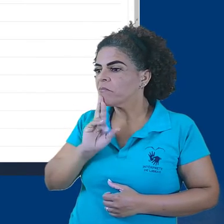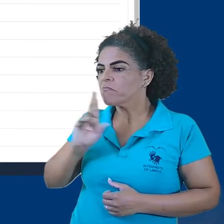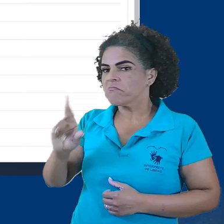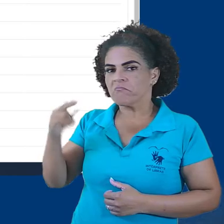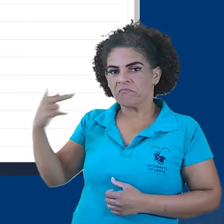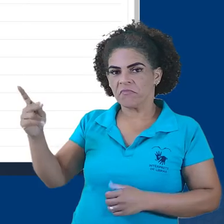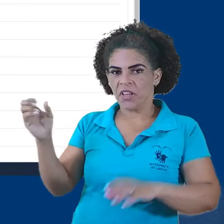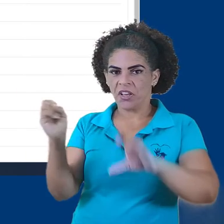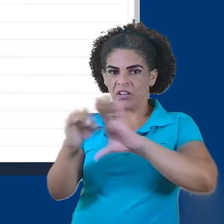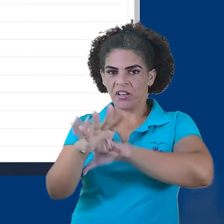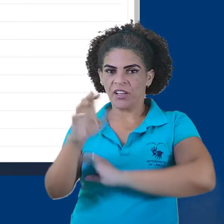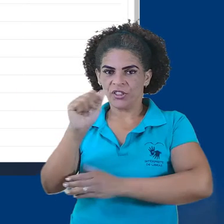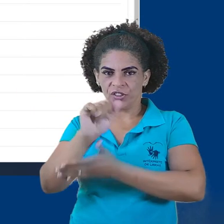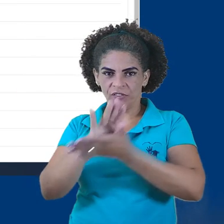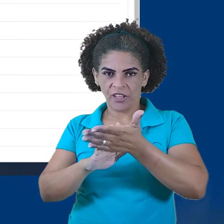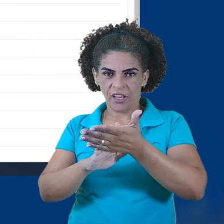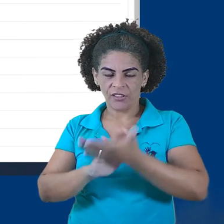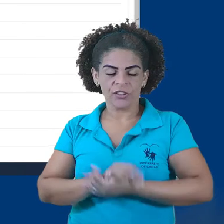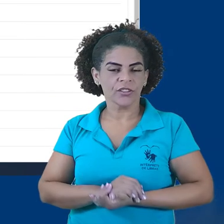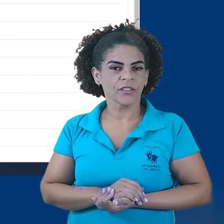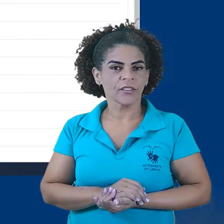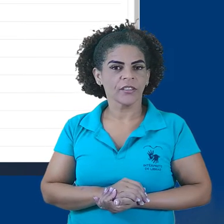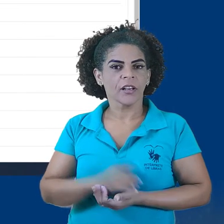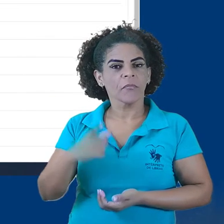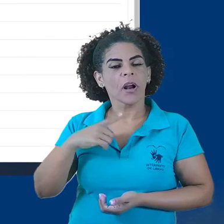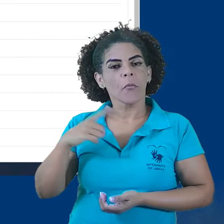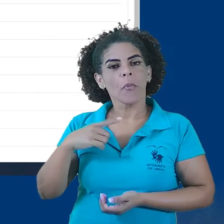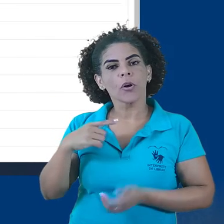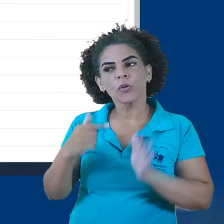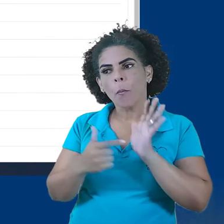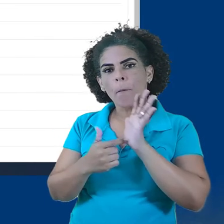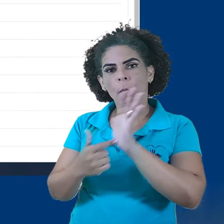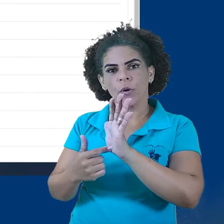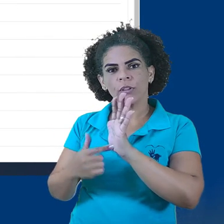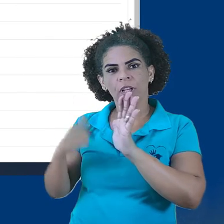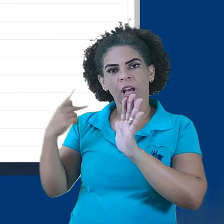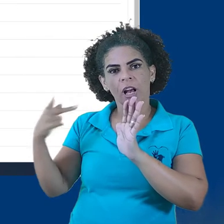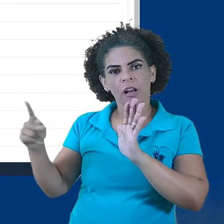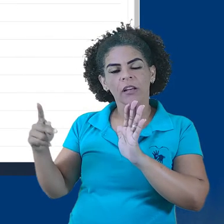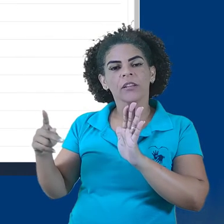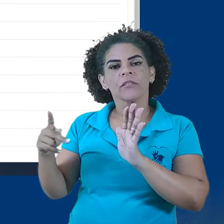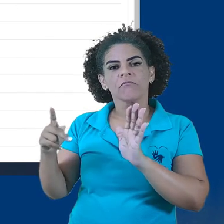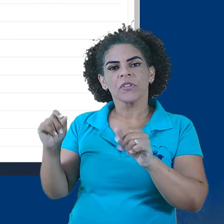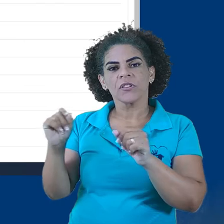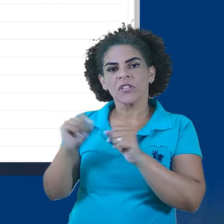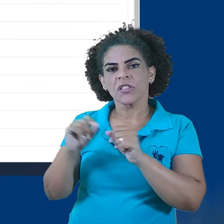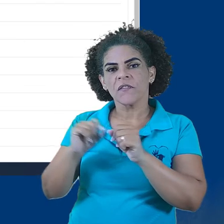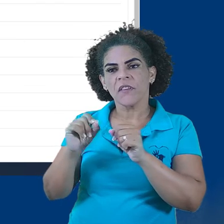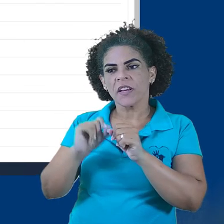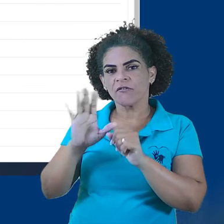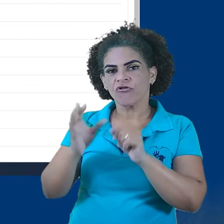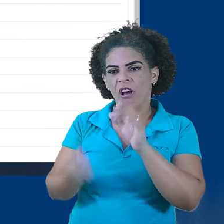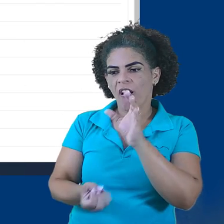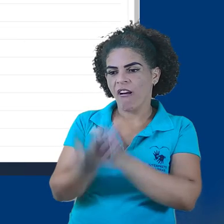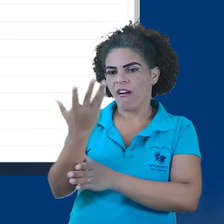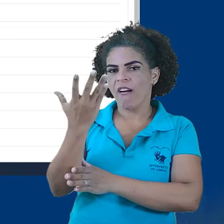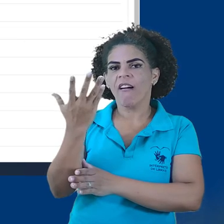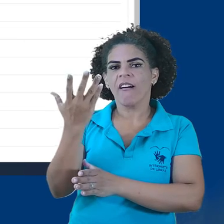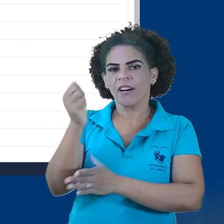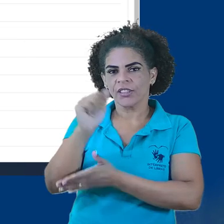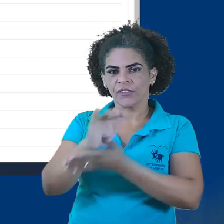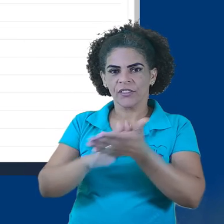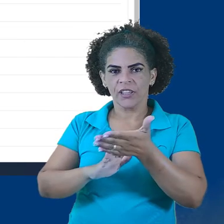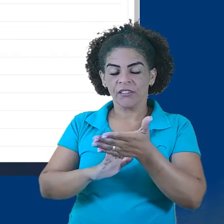comentários de feedback para que possamos demonstrar, uma vez que a tarefa